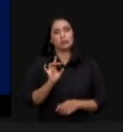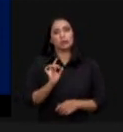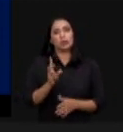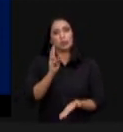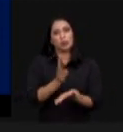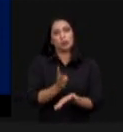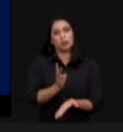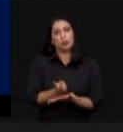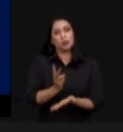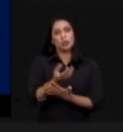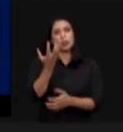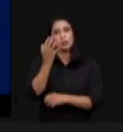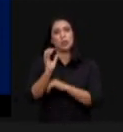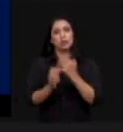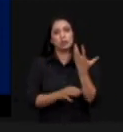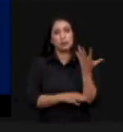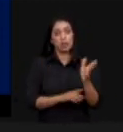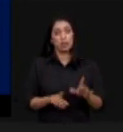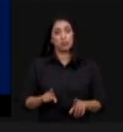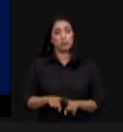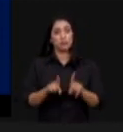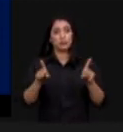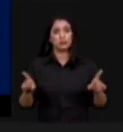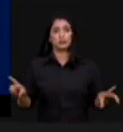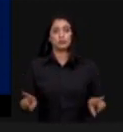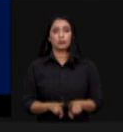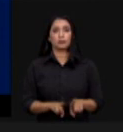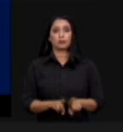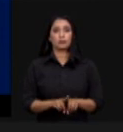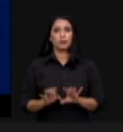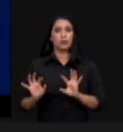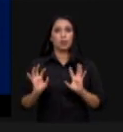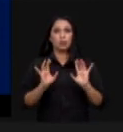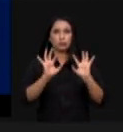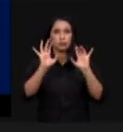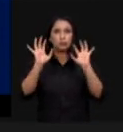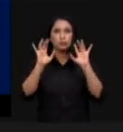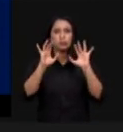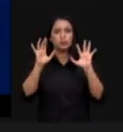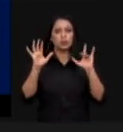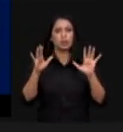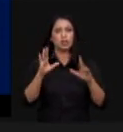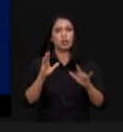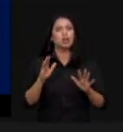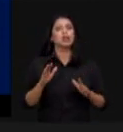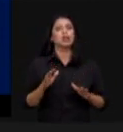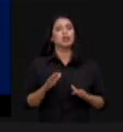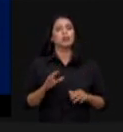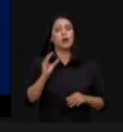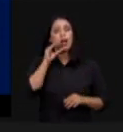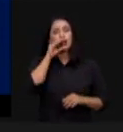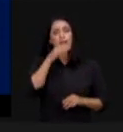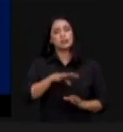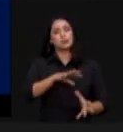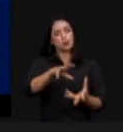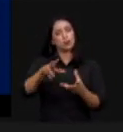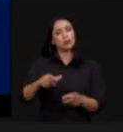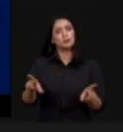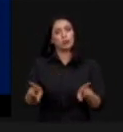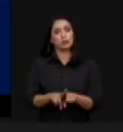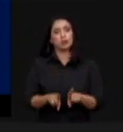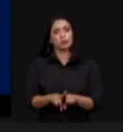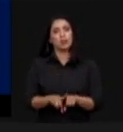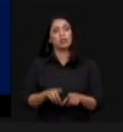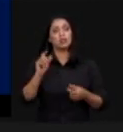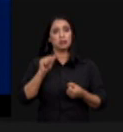meio ambiente, mas para mitigar os efeitos dos gases de efeito de estufa, do acrescimento global, tem sido dado pelos produtores rurais